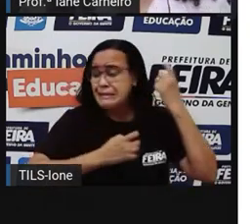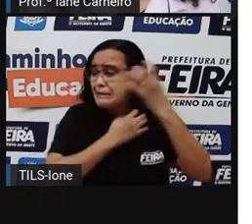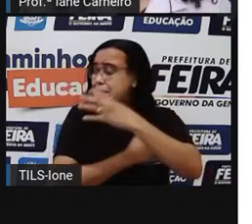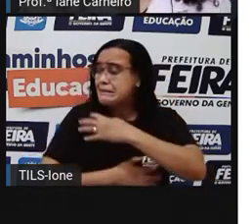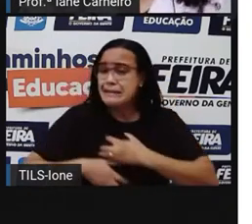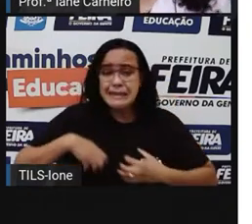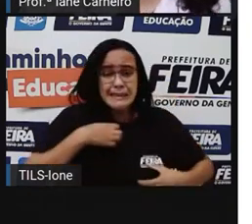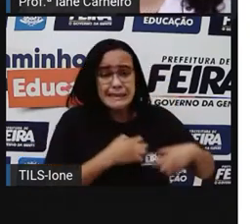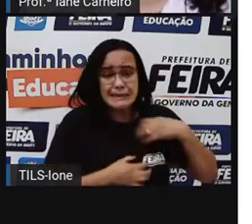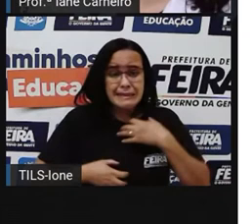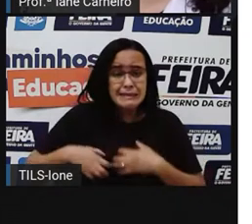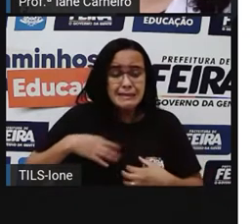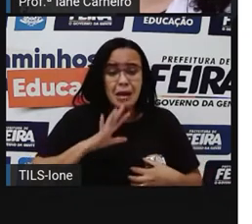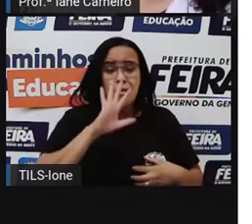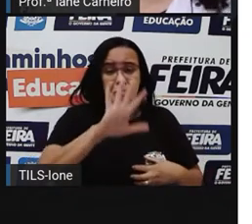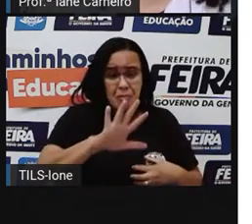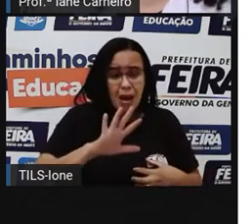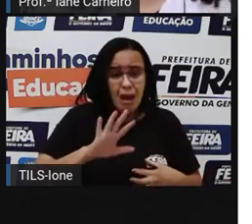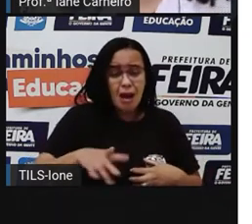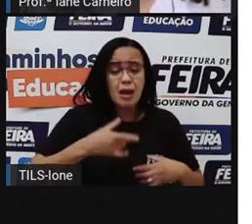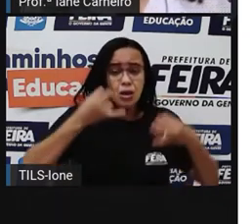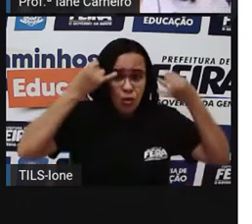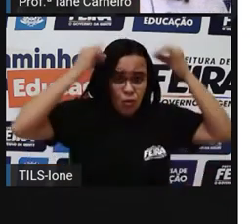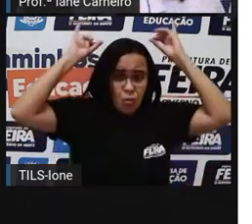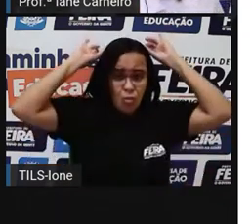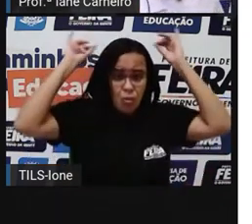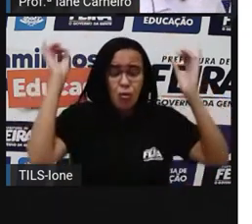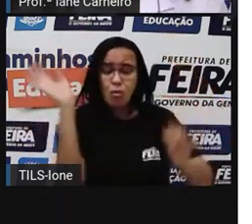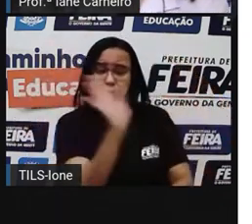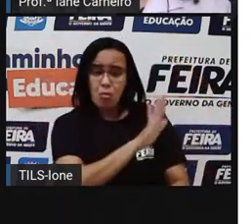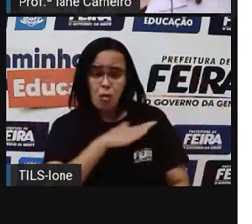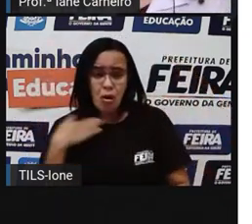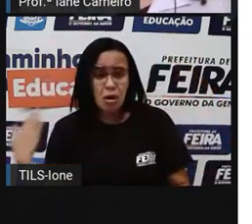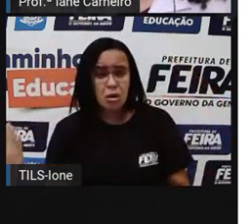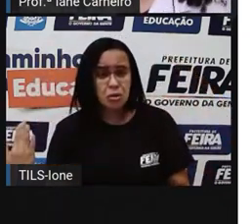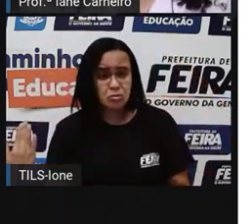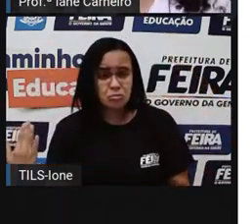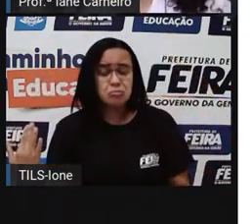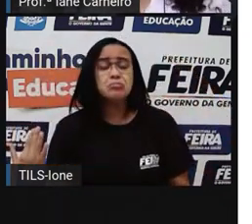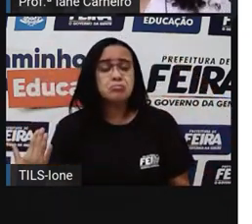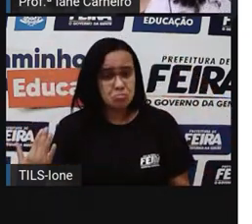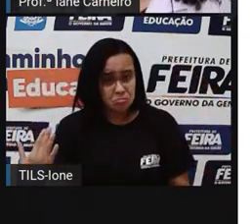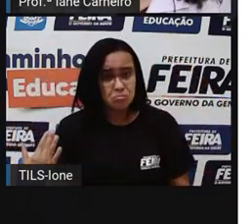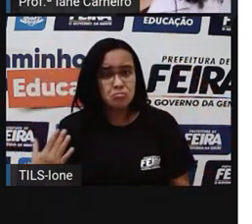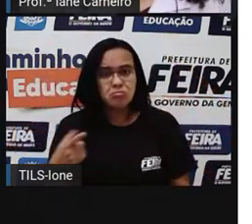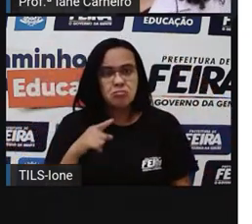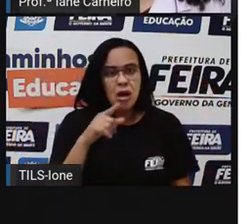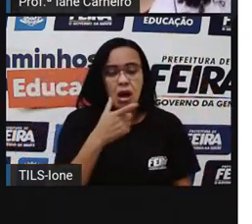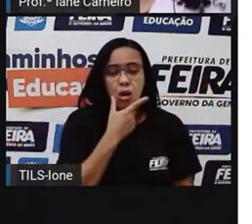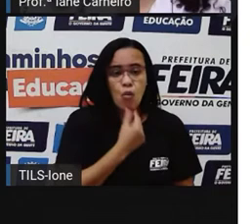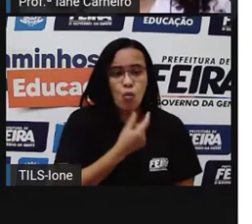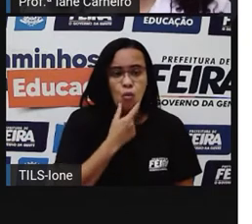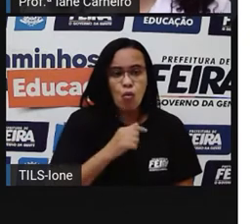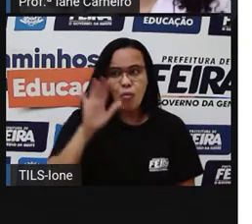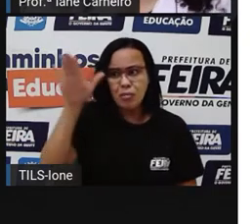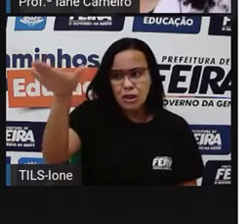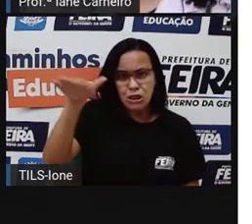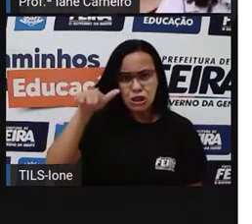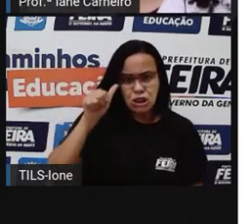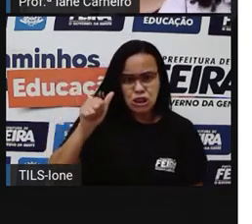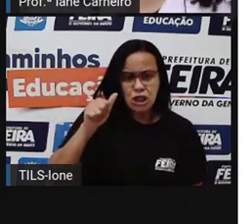morreu. E aí, o dono do boi, ele manda fazer, né? Chamar os indígenas, chamar um pajé,